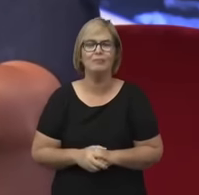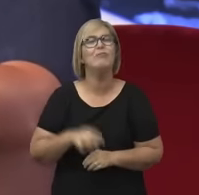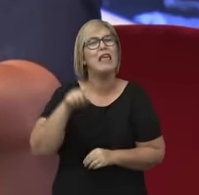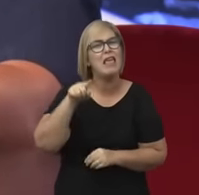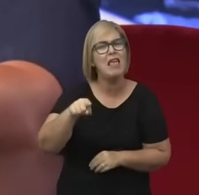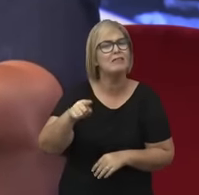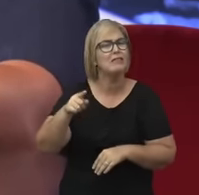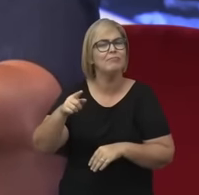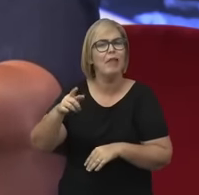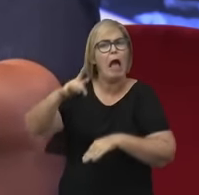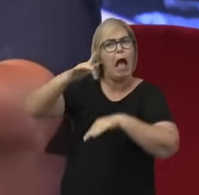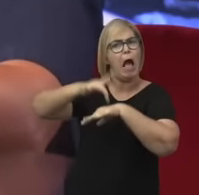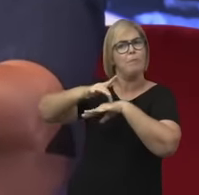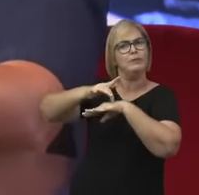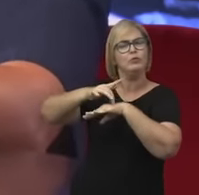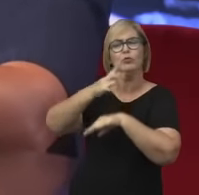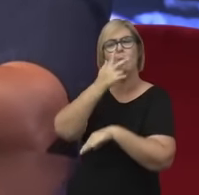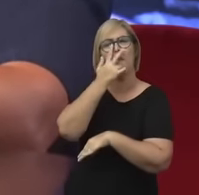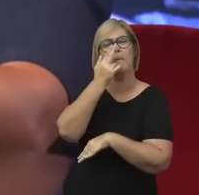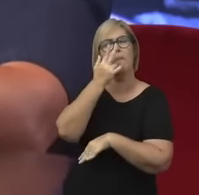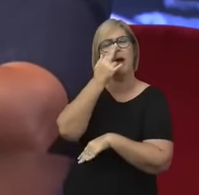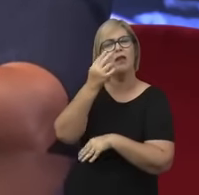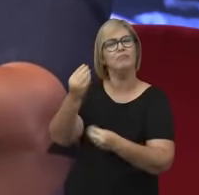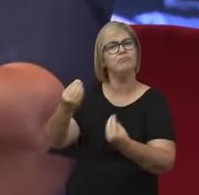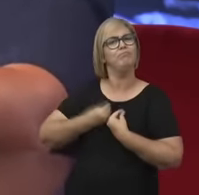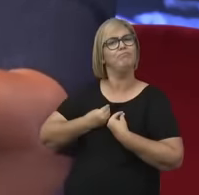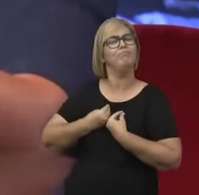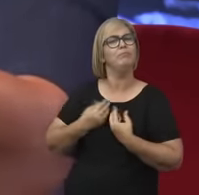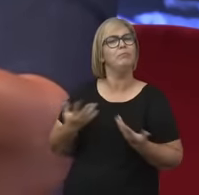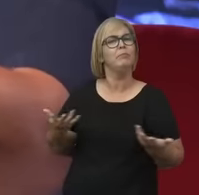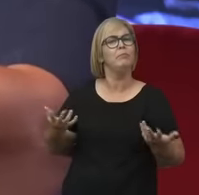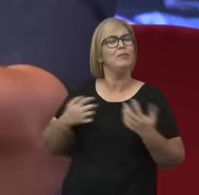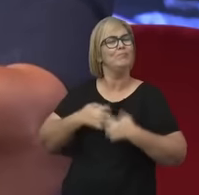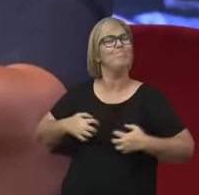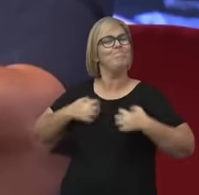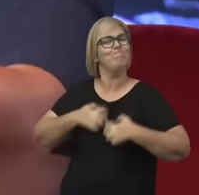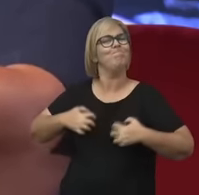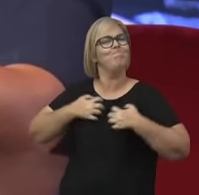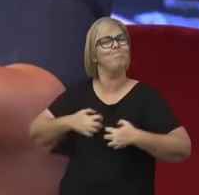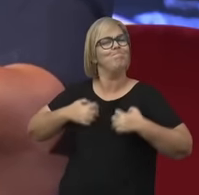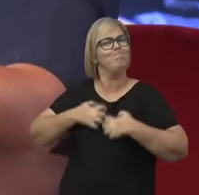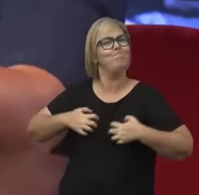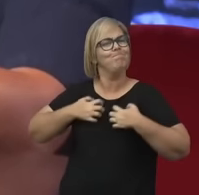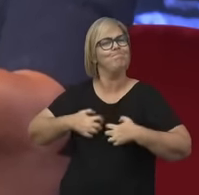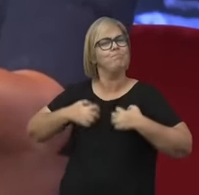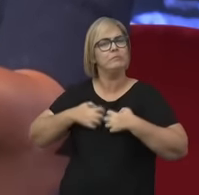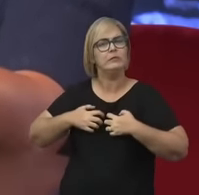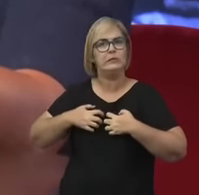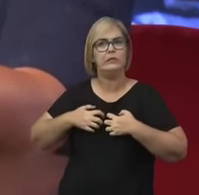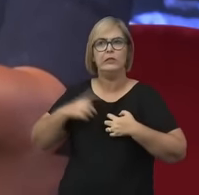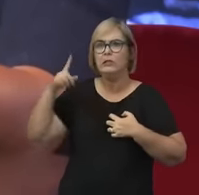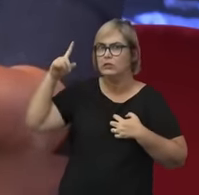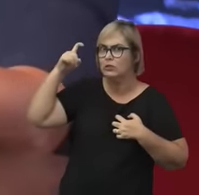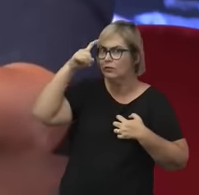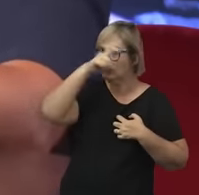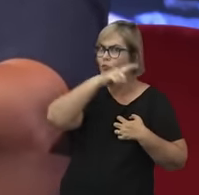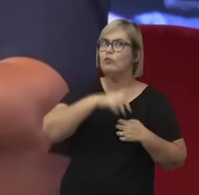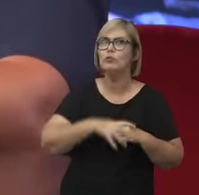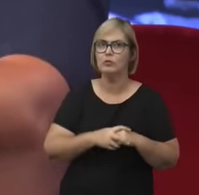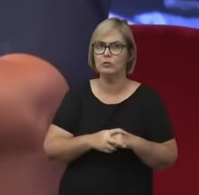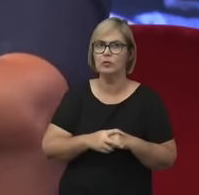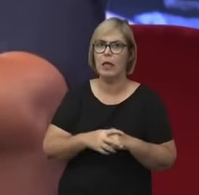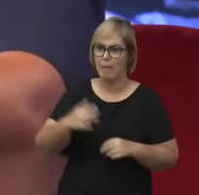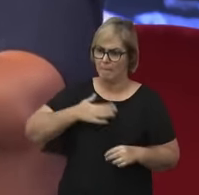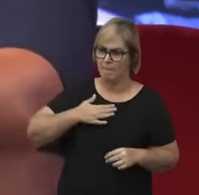que gerou a dificuldade das gerações anteriores à minha